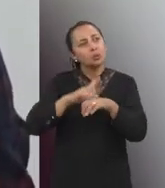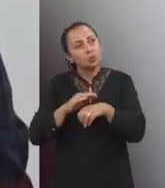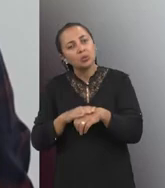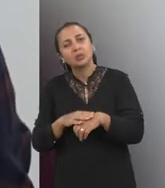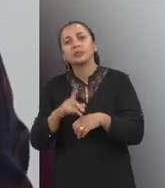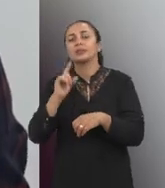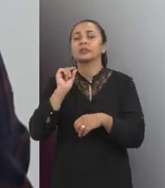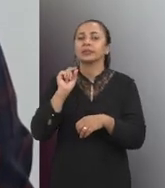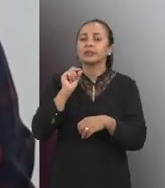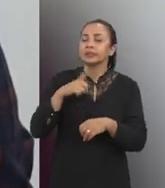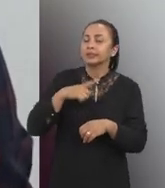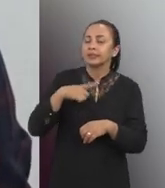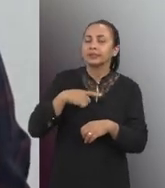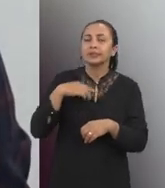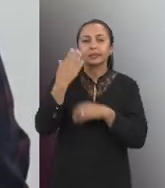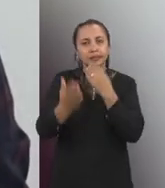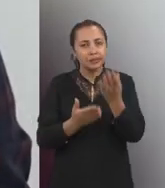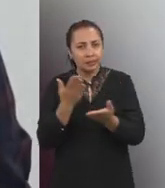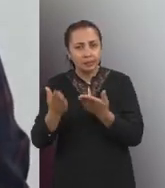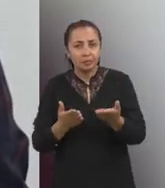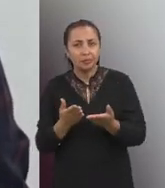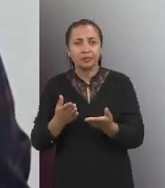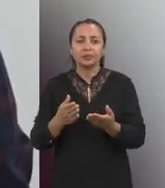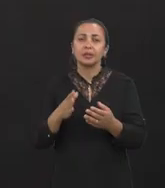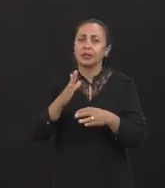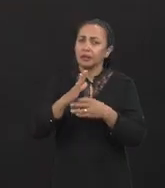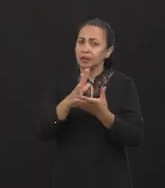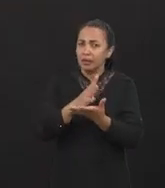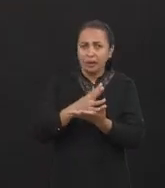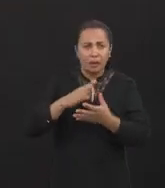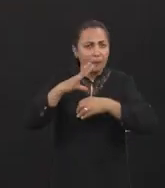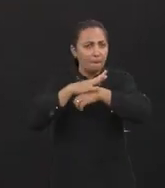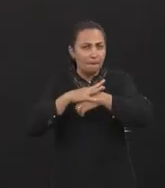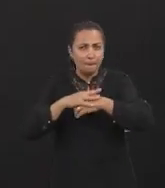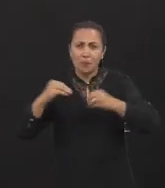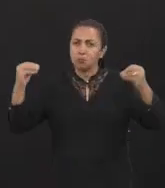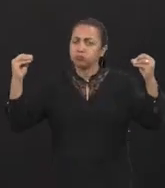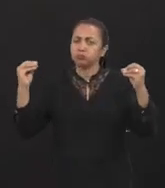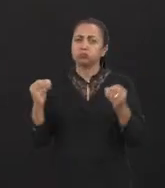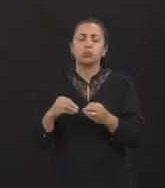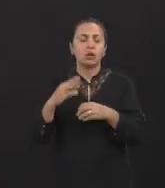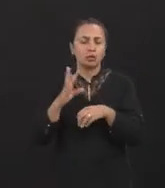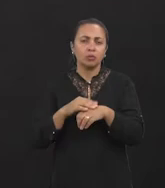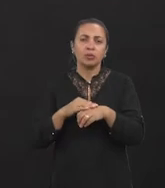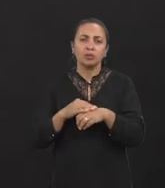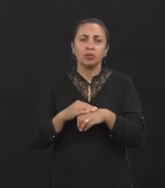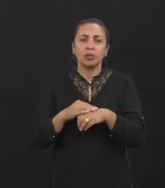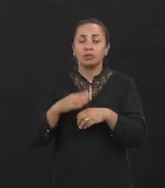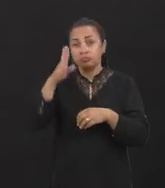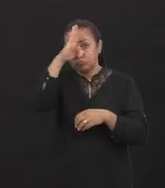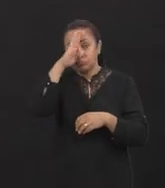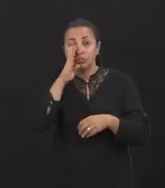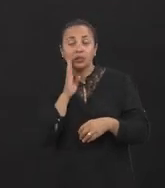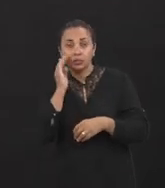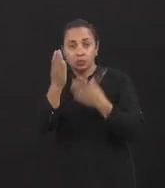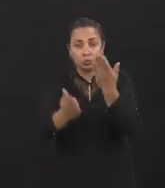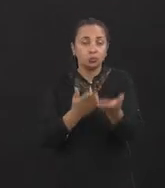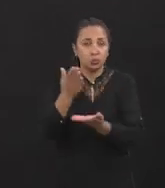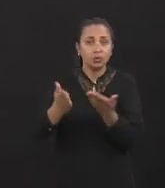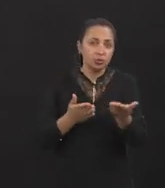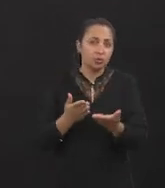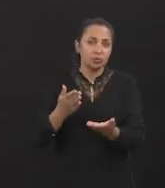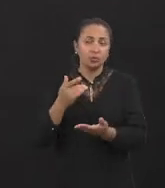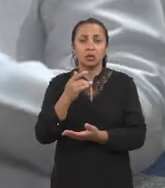que tem tratamento e que é curável. O tratamento é ofertado gratuitamente pelo Sistema Único de Saúde